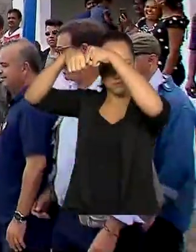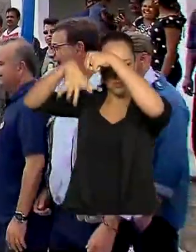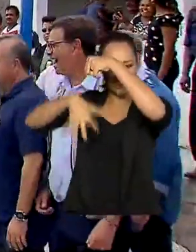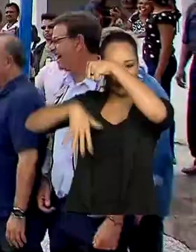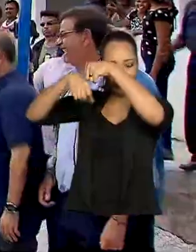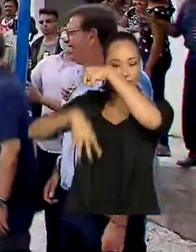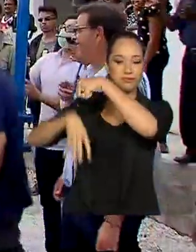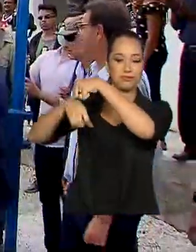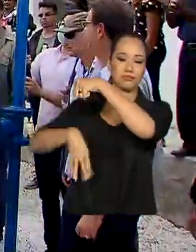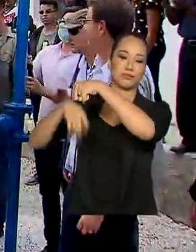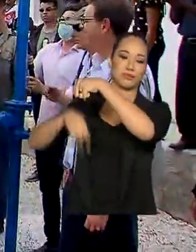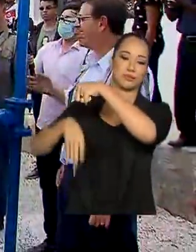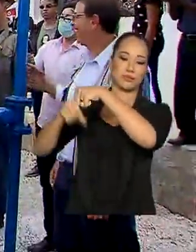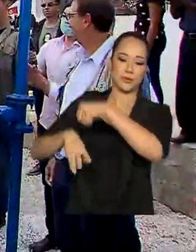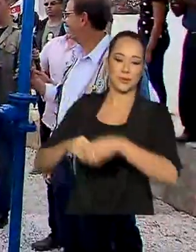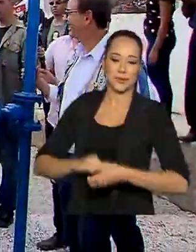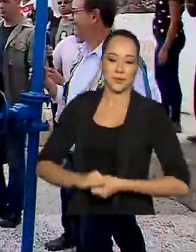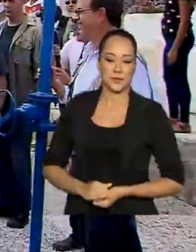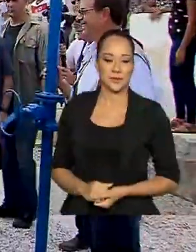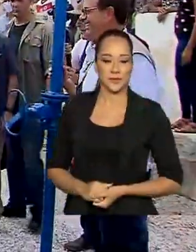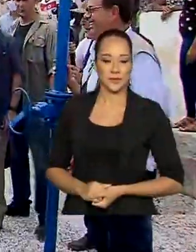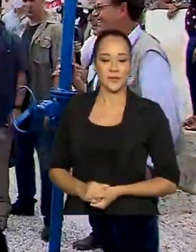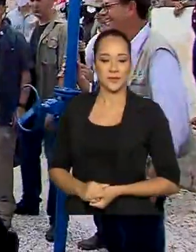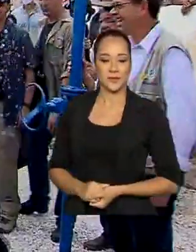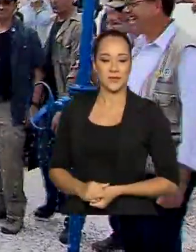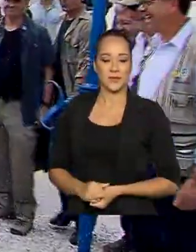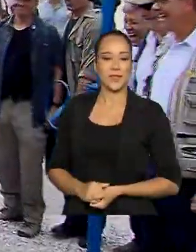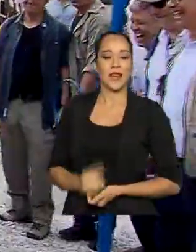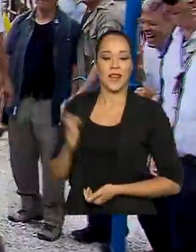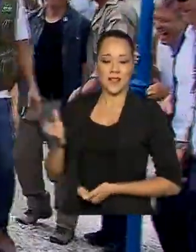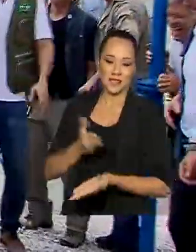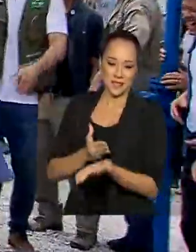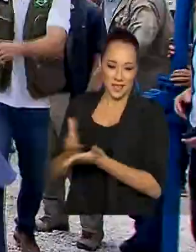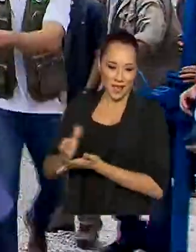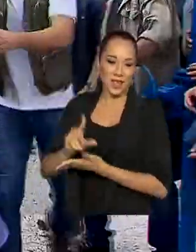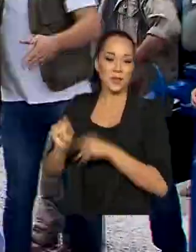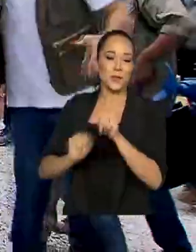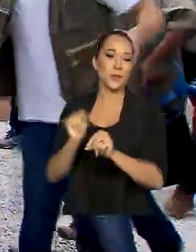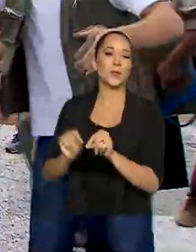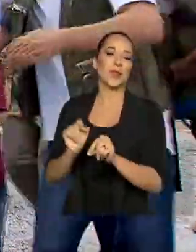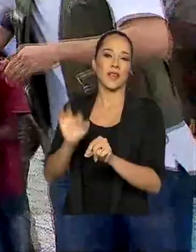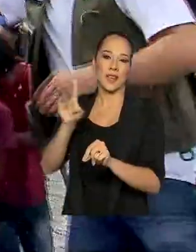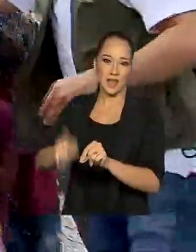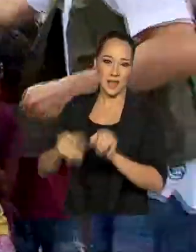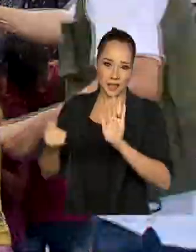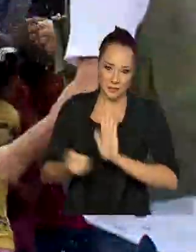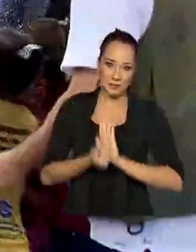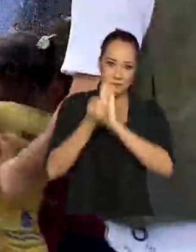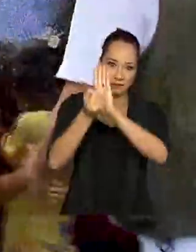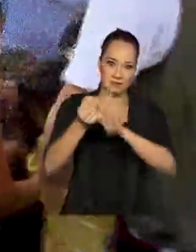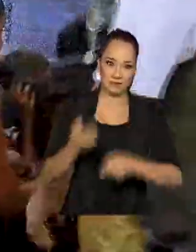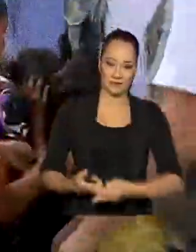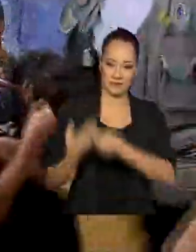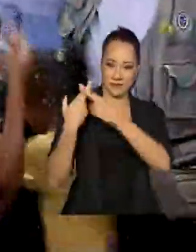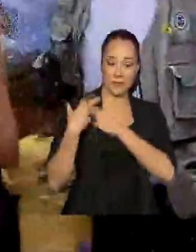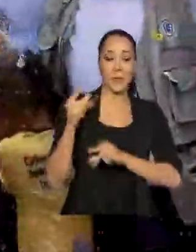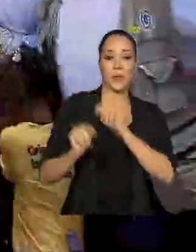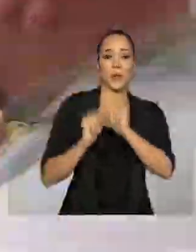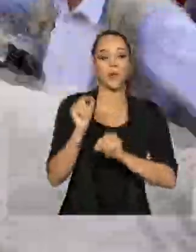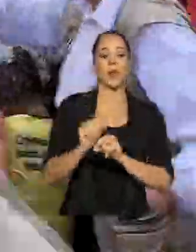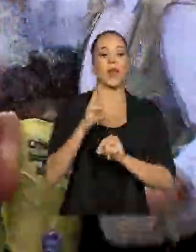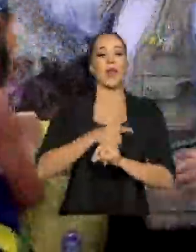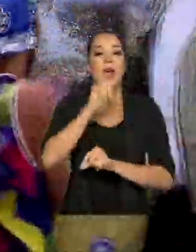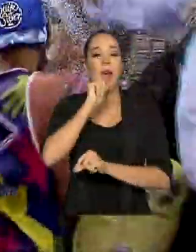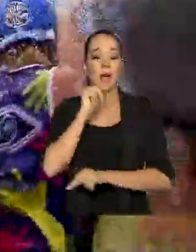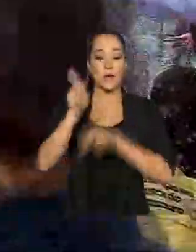tubulação e, portanto, nesse ato simbólico que representa a oferta de água para